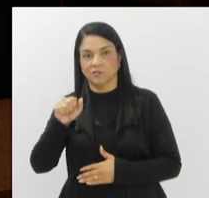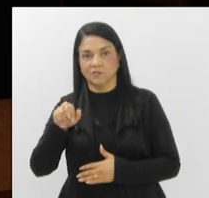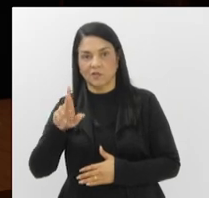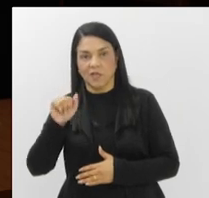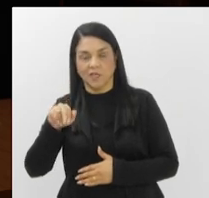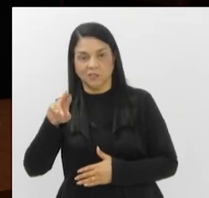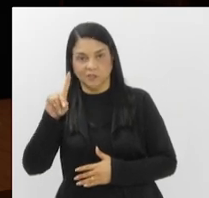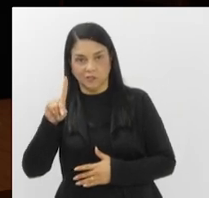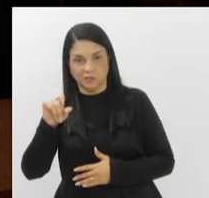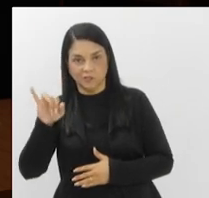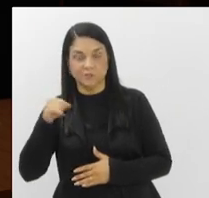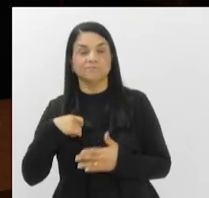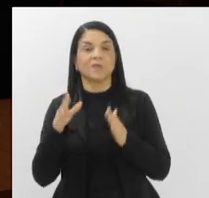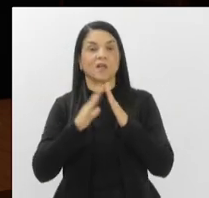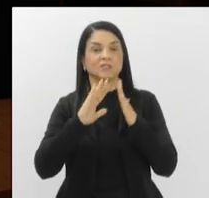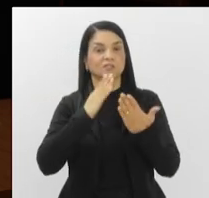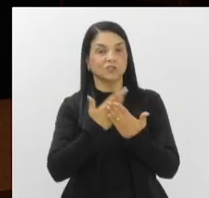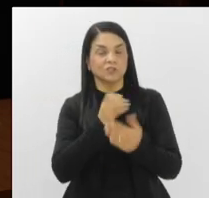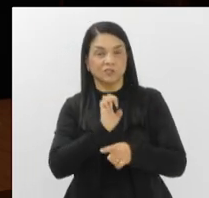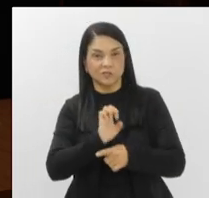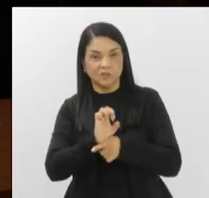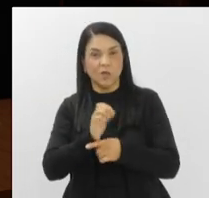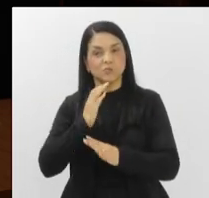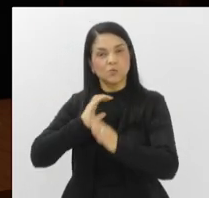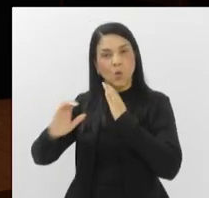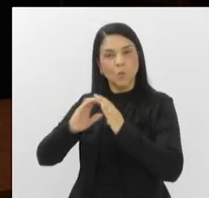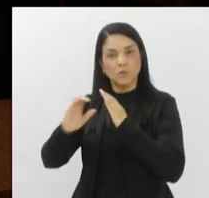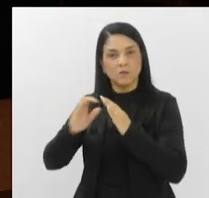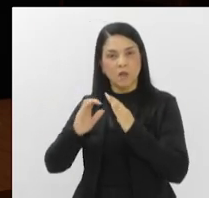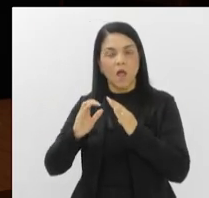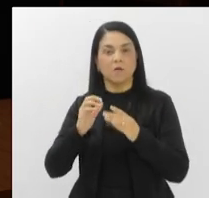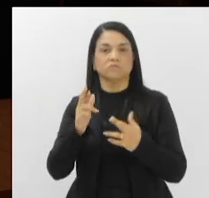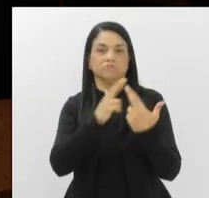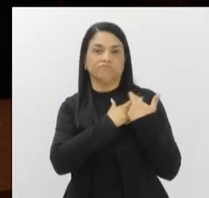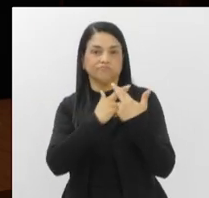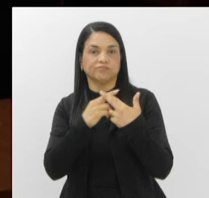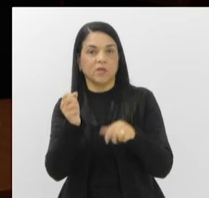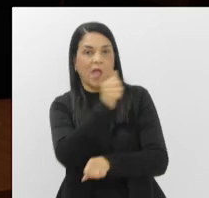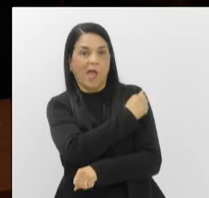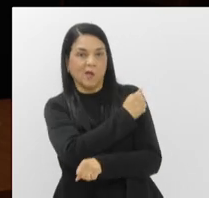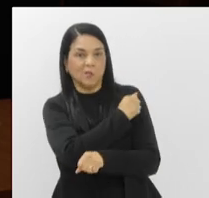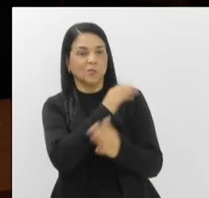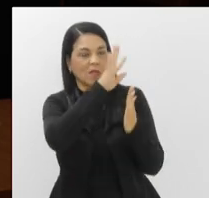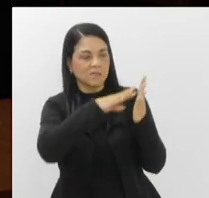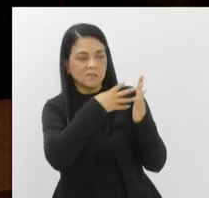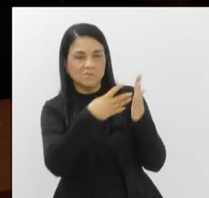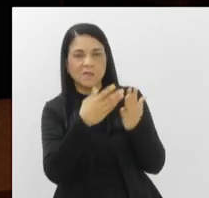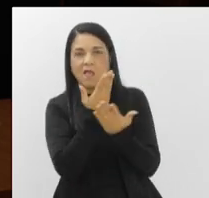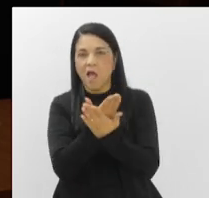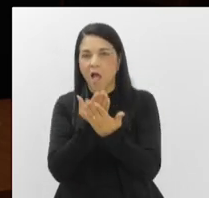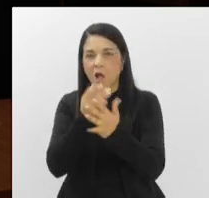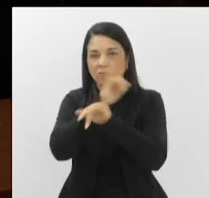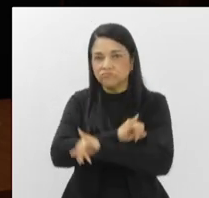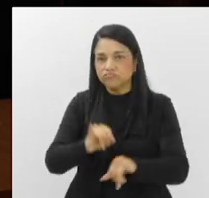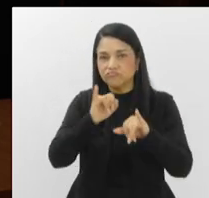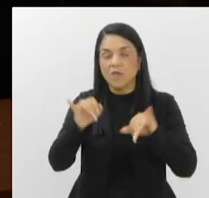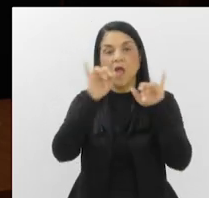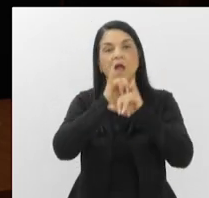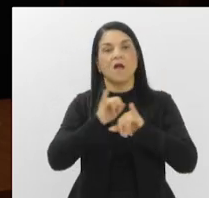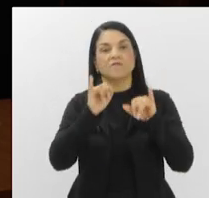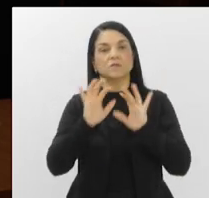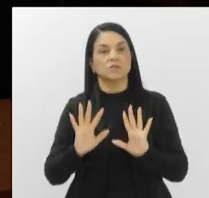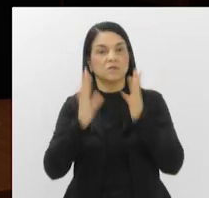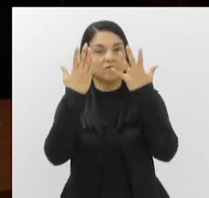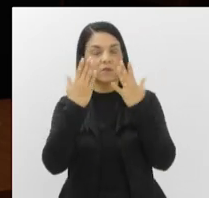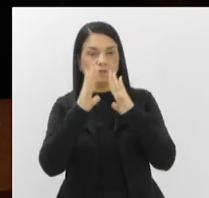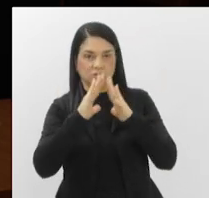comunicar com os alunos e com os responsáveis, divulgando assim as informações do calendário semanal, das aulas, dos avisos e também dos eventos